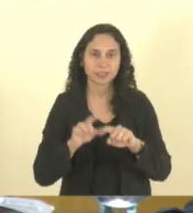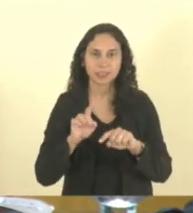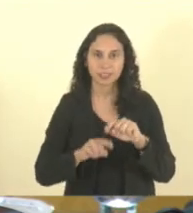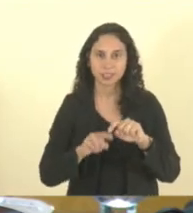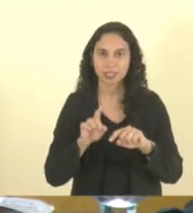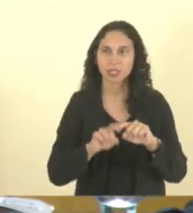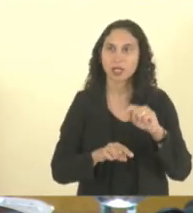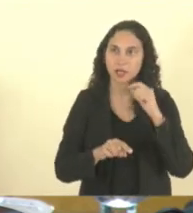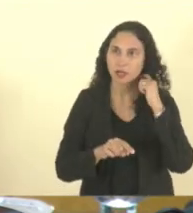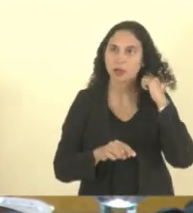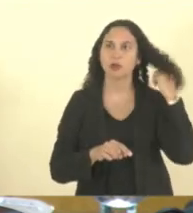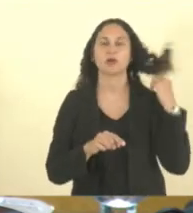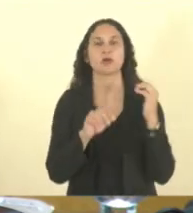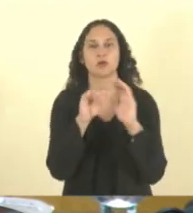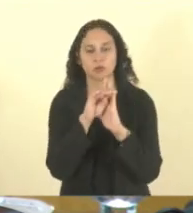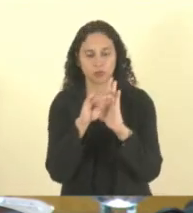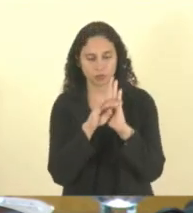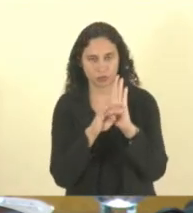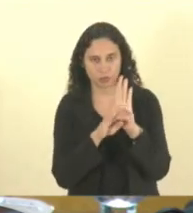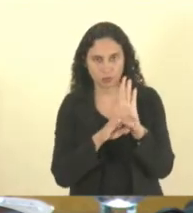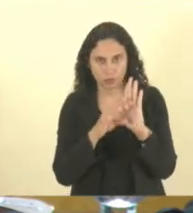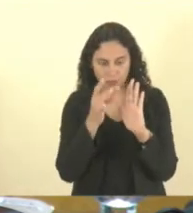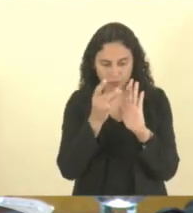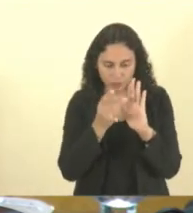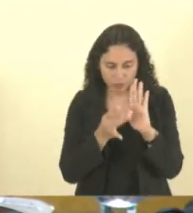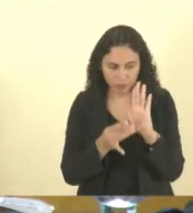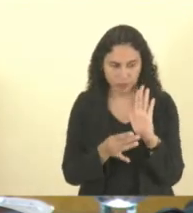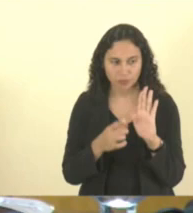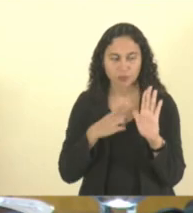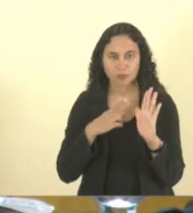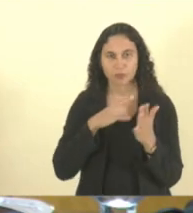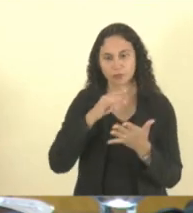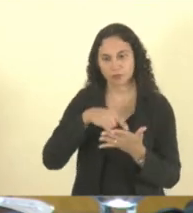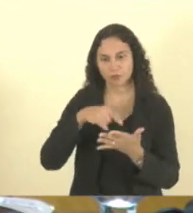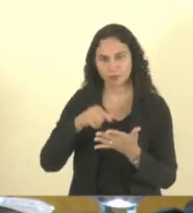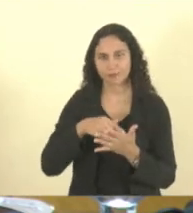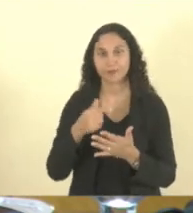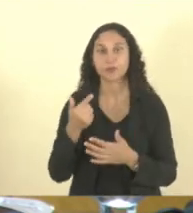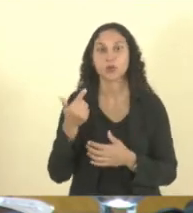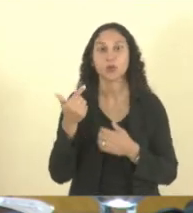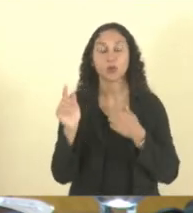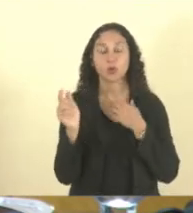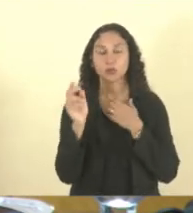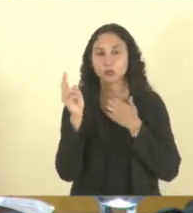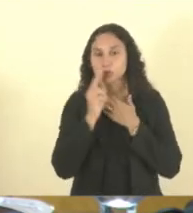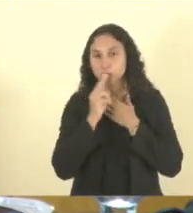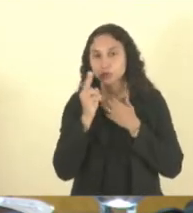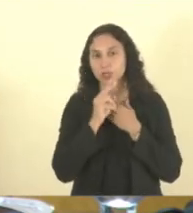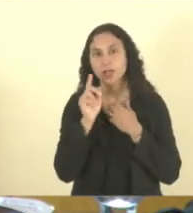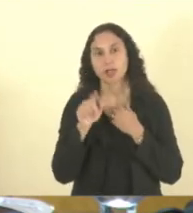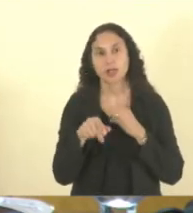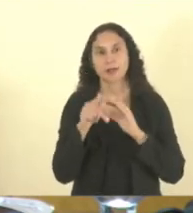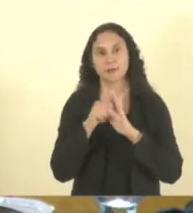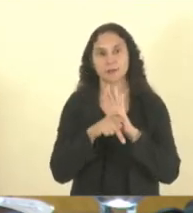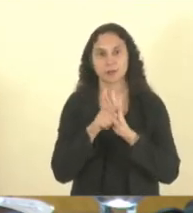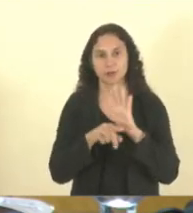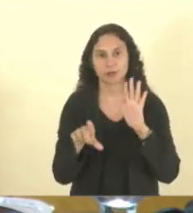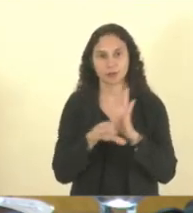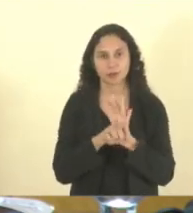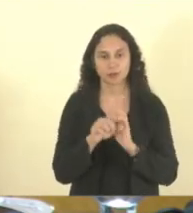que especificam das outras providências. O outro pedido de prioridade é o Projeto de Lei